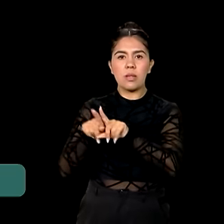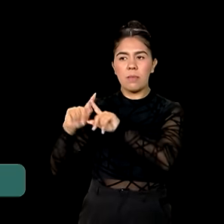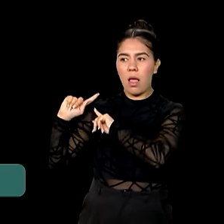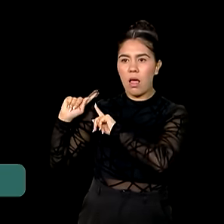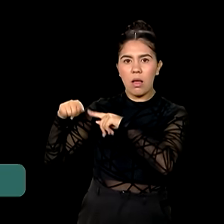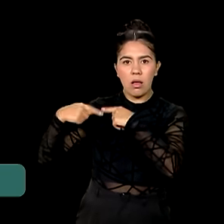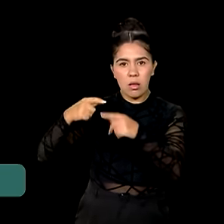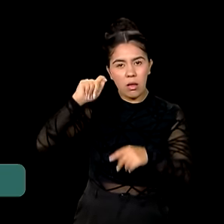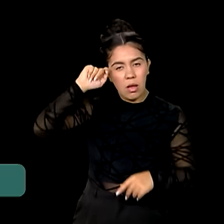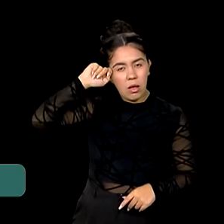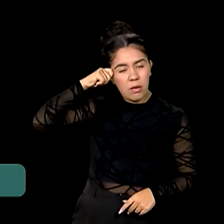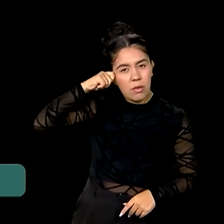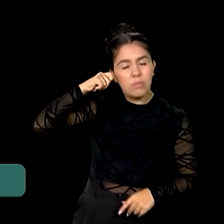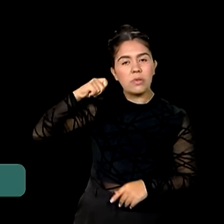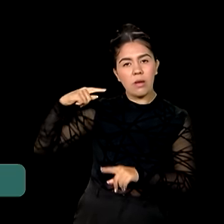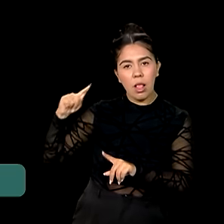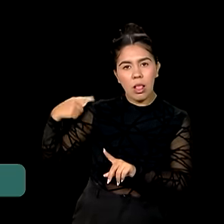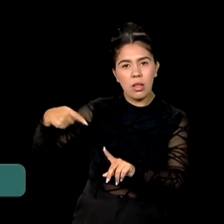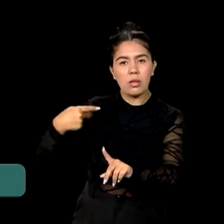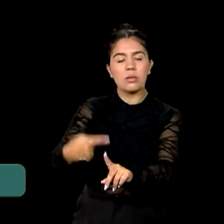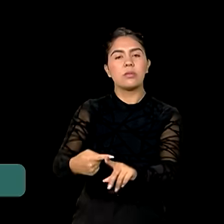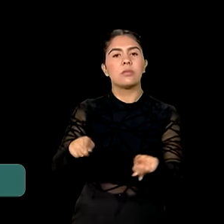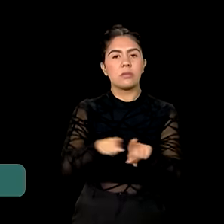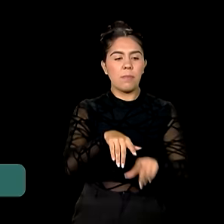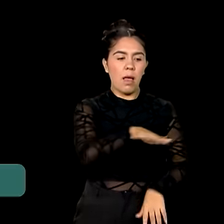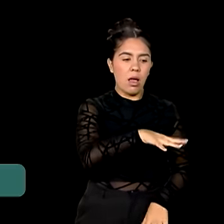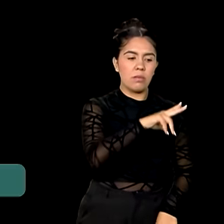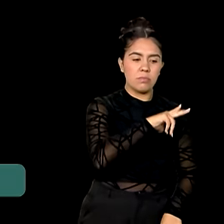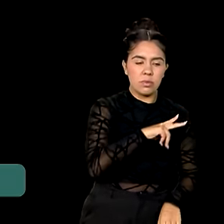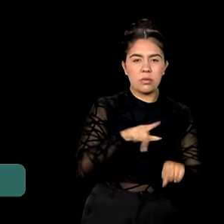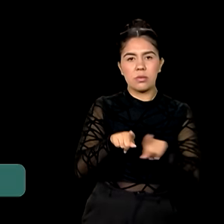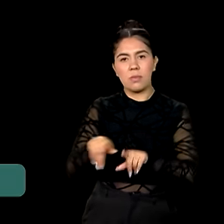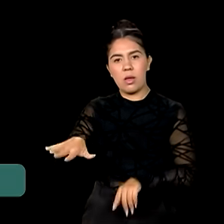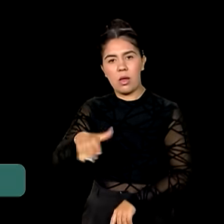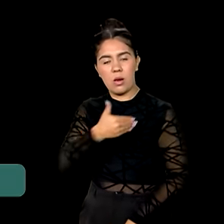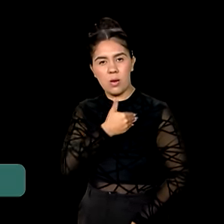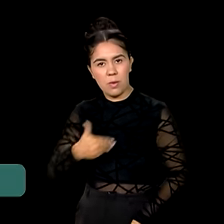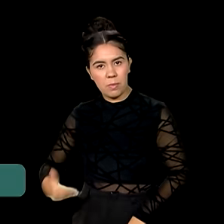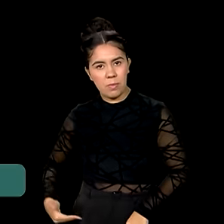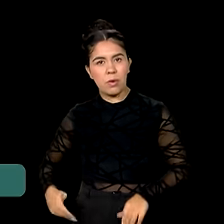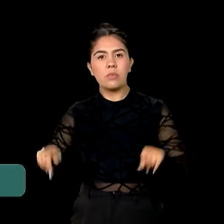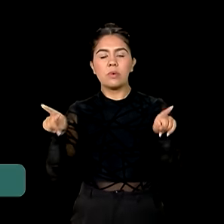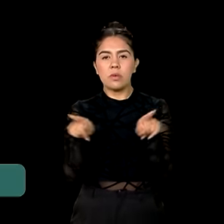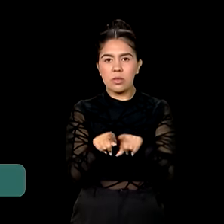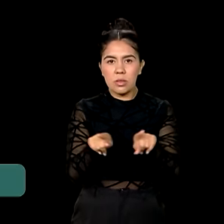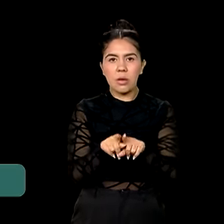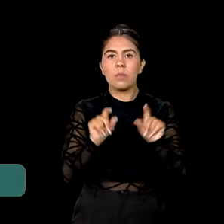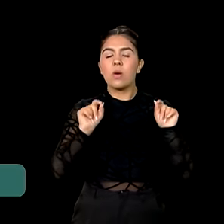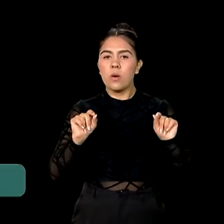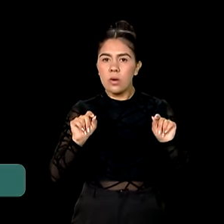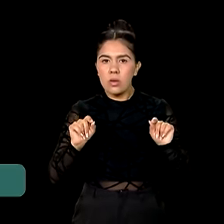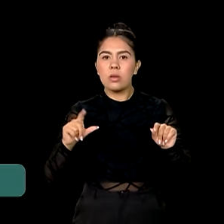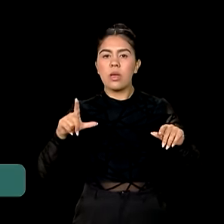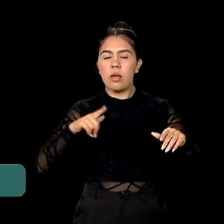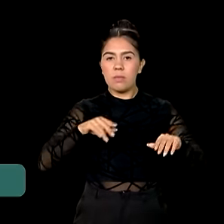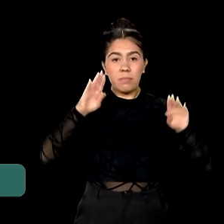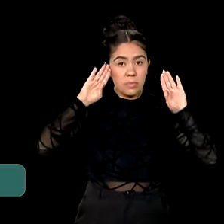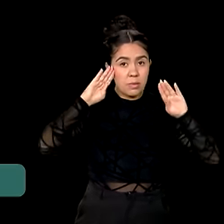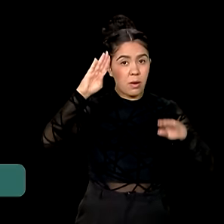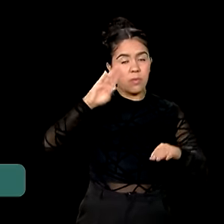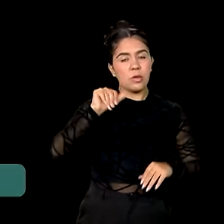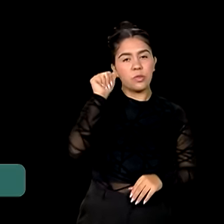esferas pública e privada, levando conta todas as suas interseccionalidades, em particular a juventude, às mulheres e à